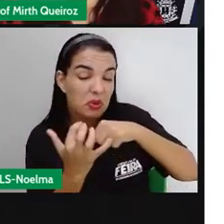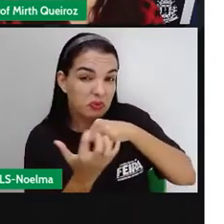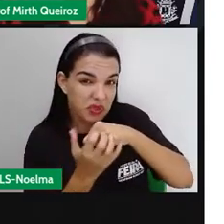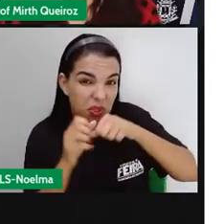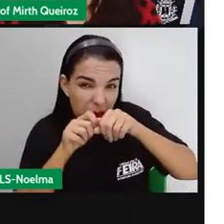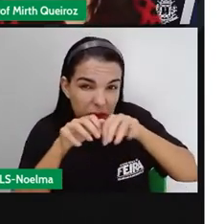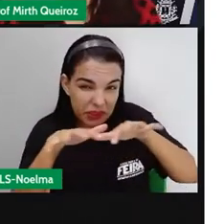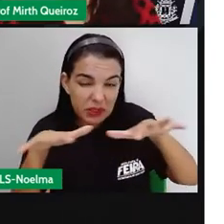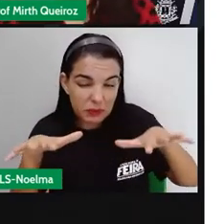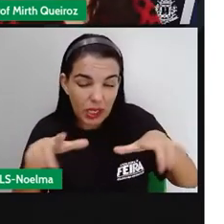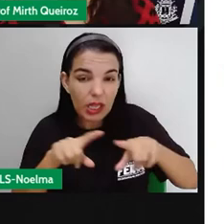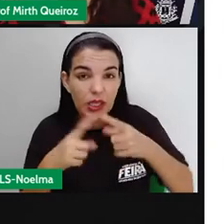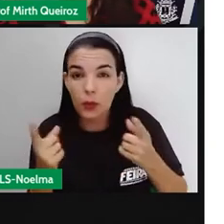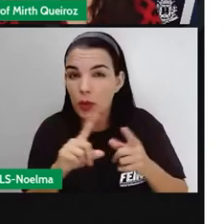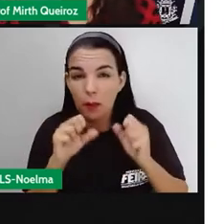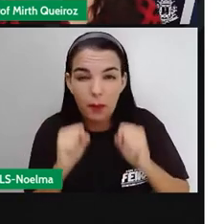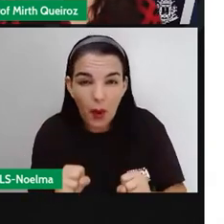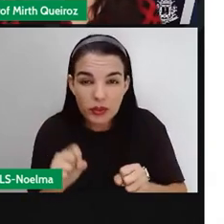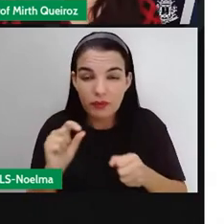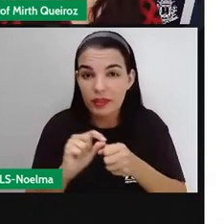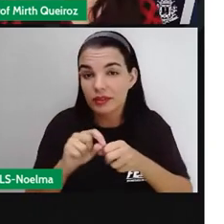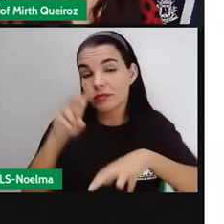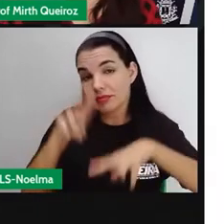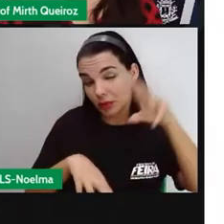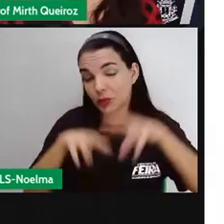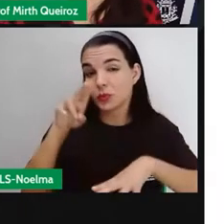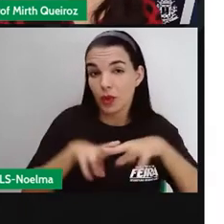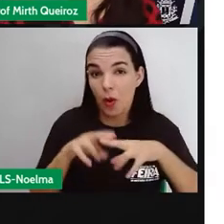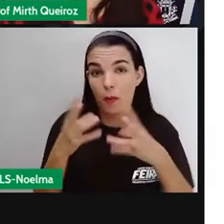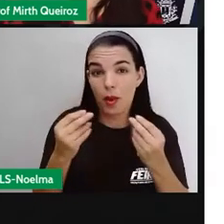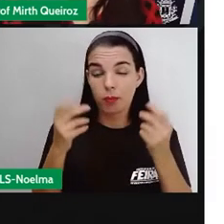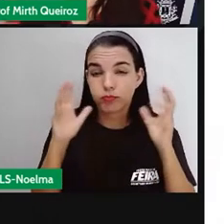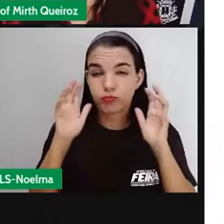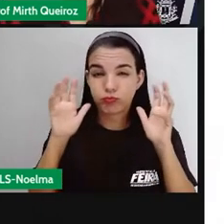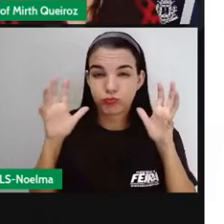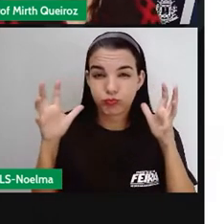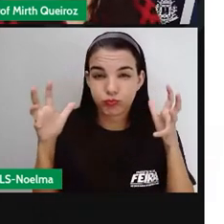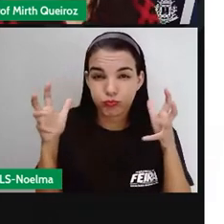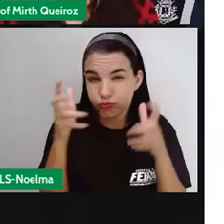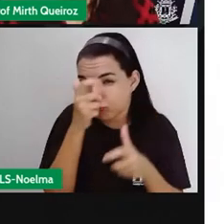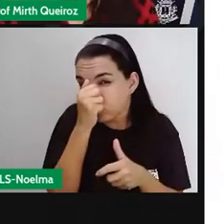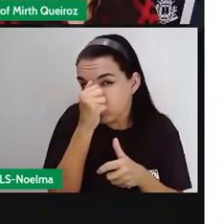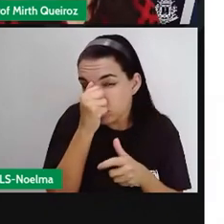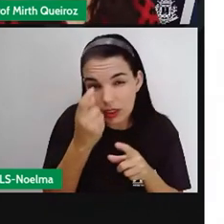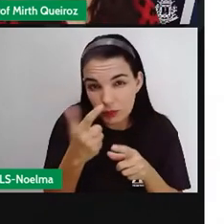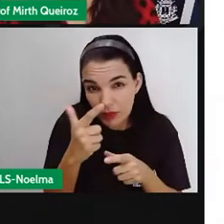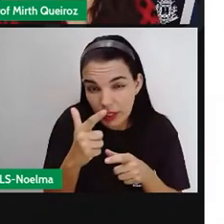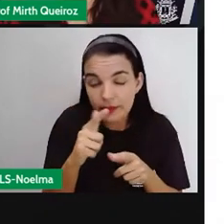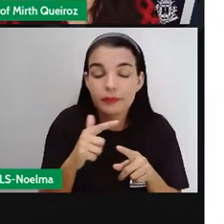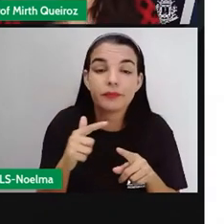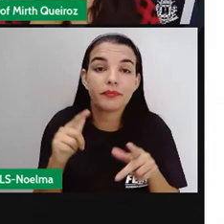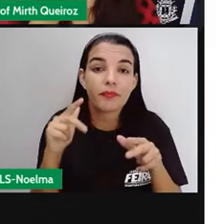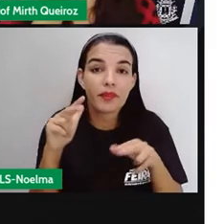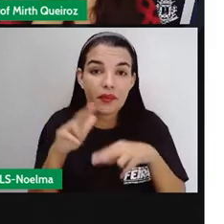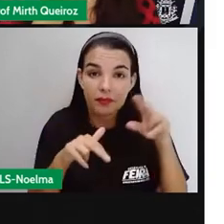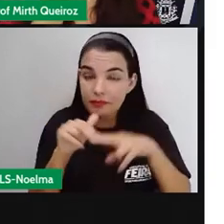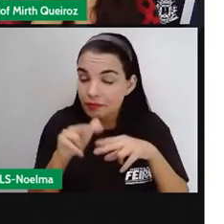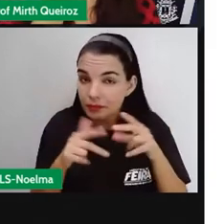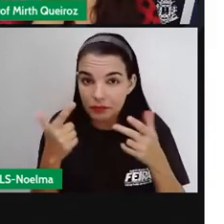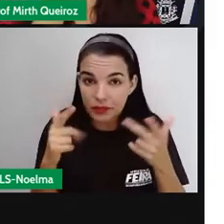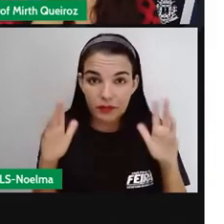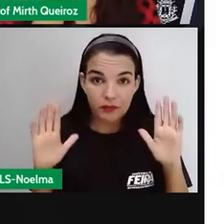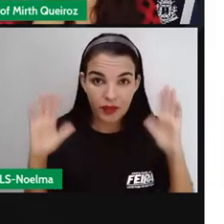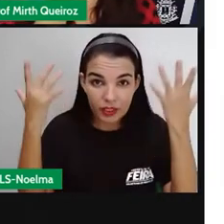festejar o São João de forma aglomerada. Não teremos festejos juninos esse ano